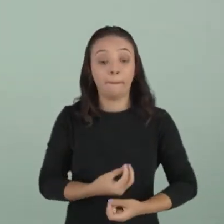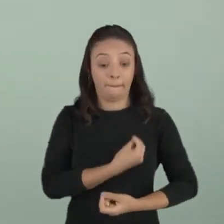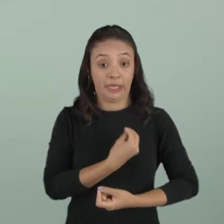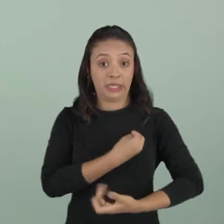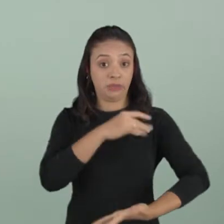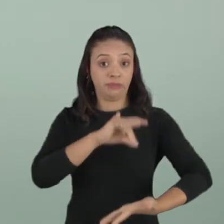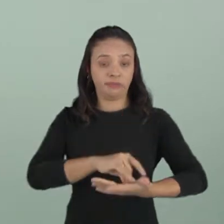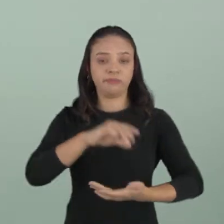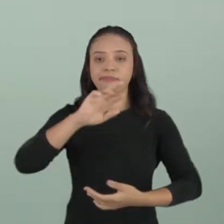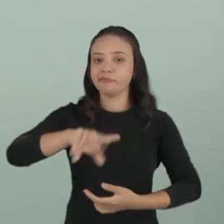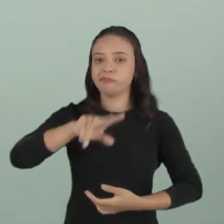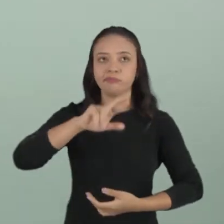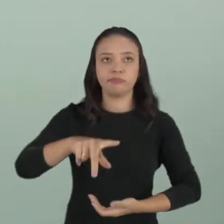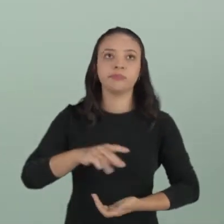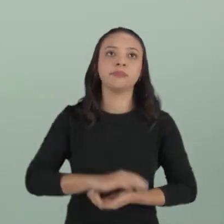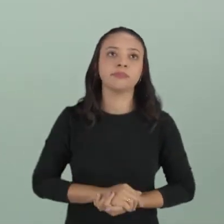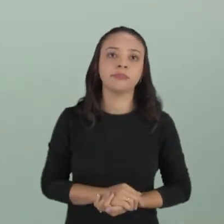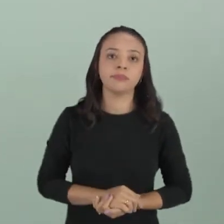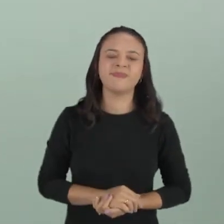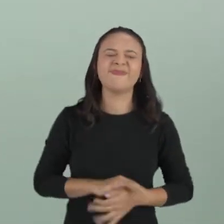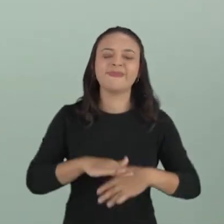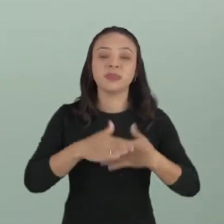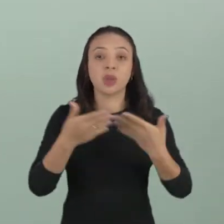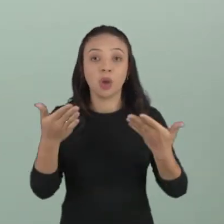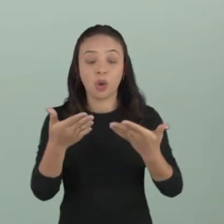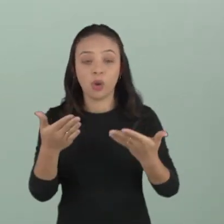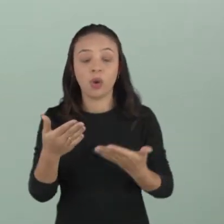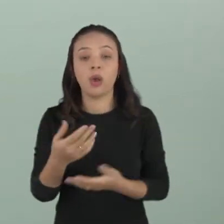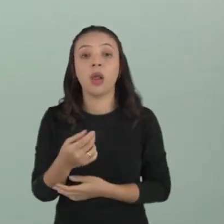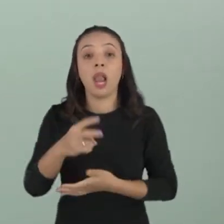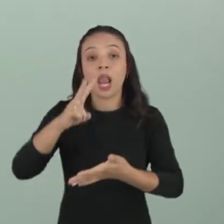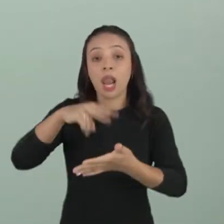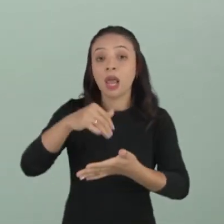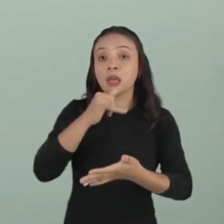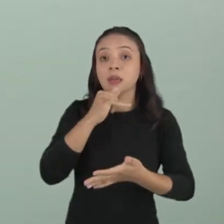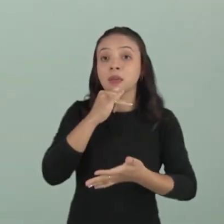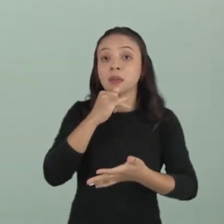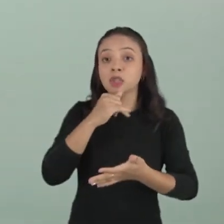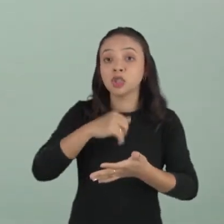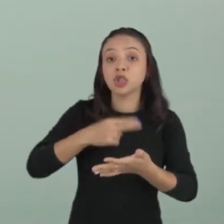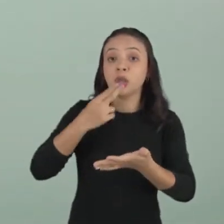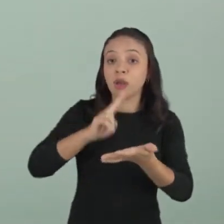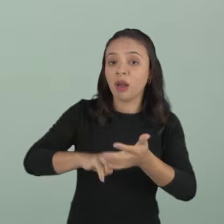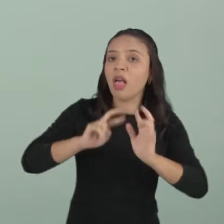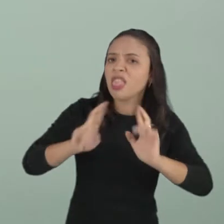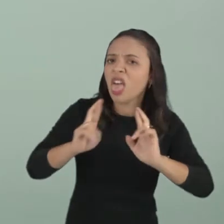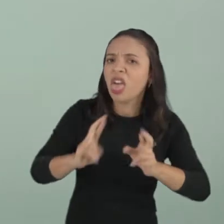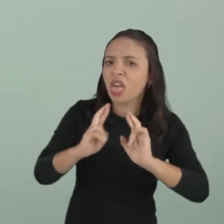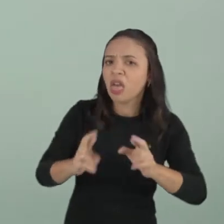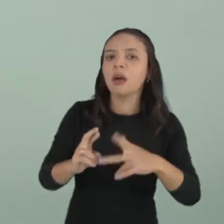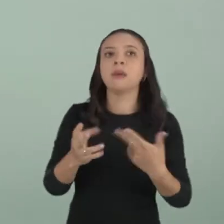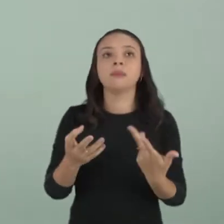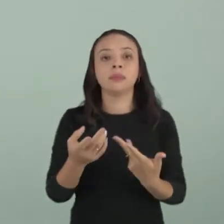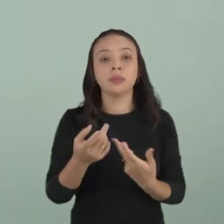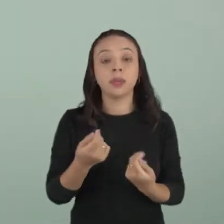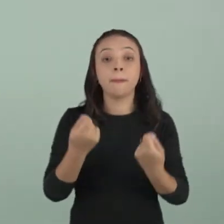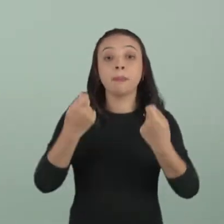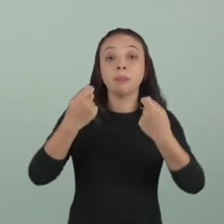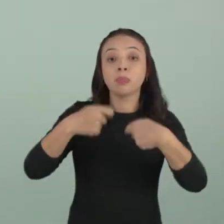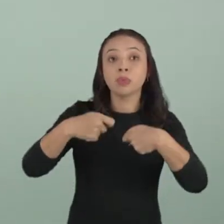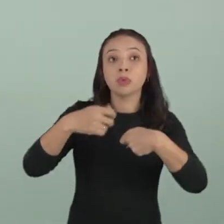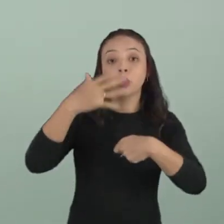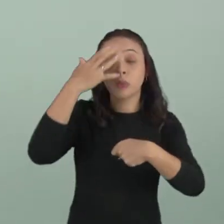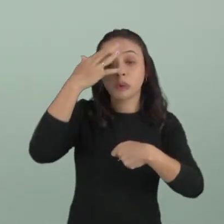presencialmente. Agora, nós vamos ler um exemplo de carta de reclamação, para você entender melhor